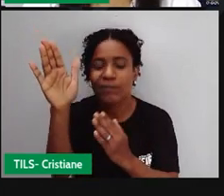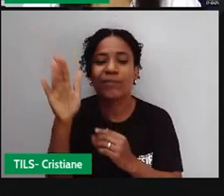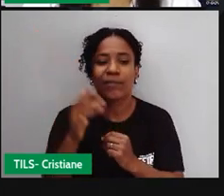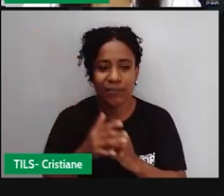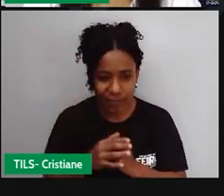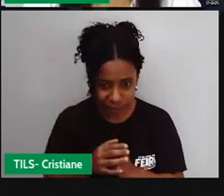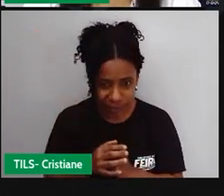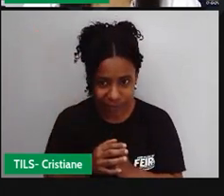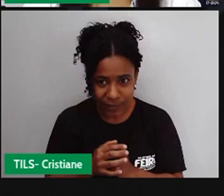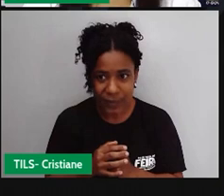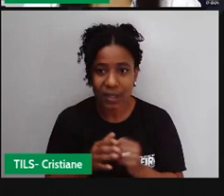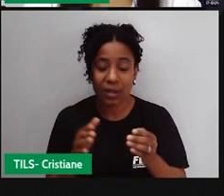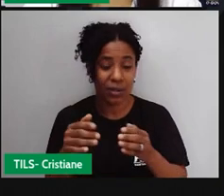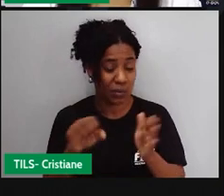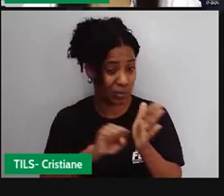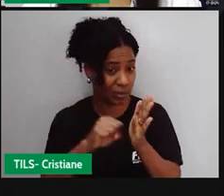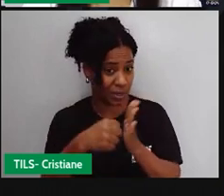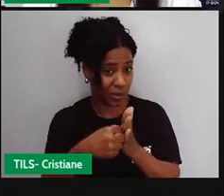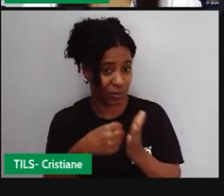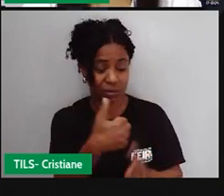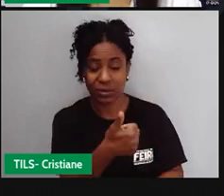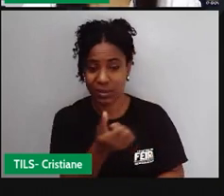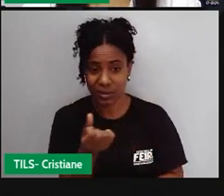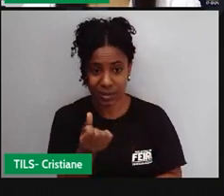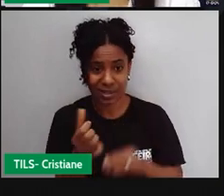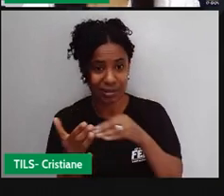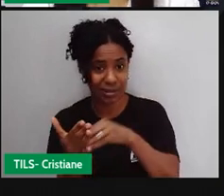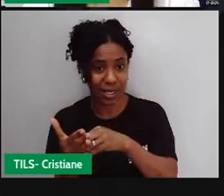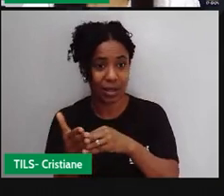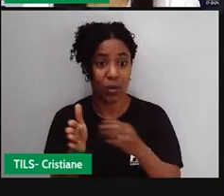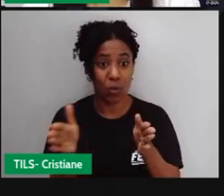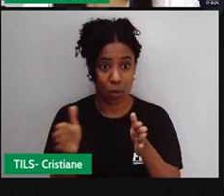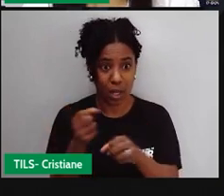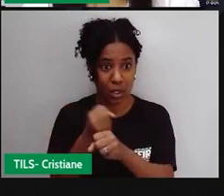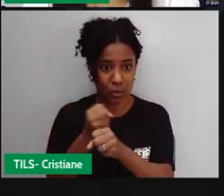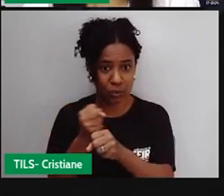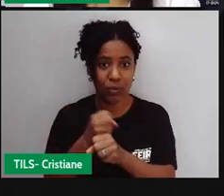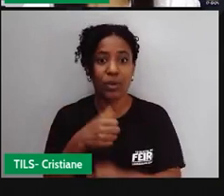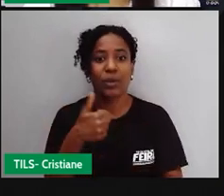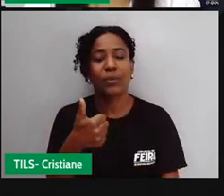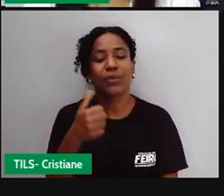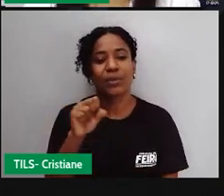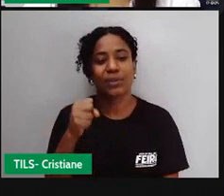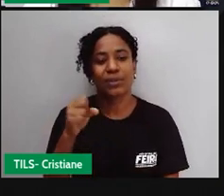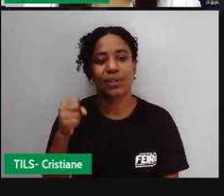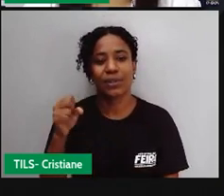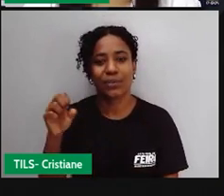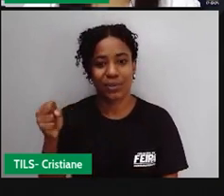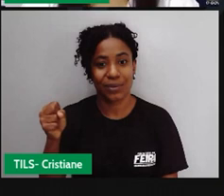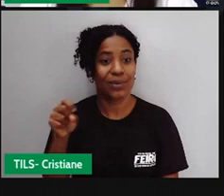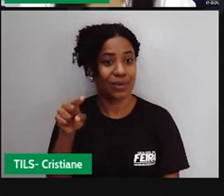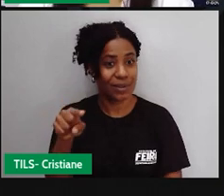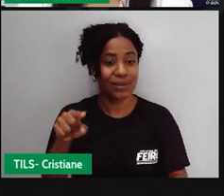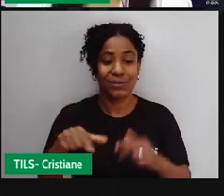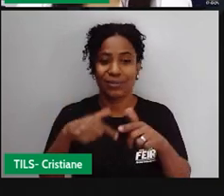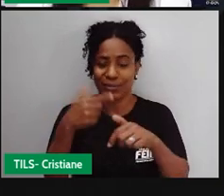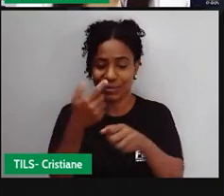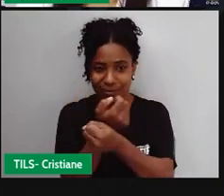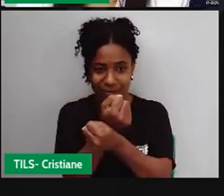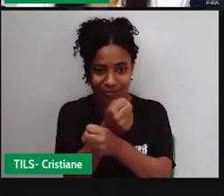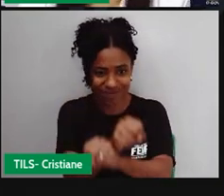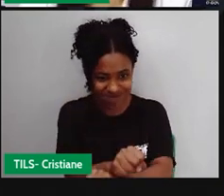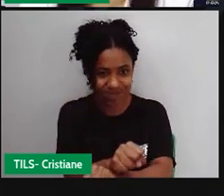1888, os africanos, eles passaram aí por esse processo de escravidão, no qual eles